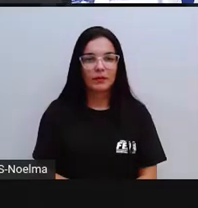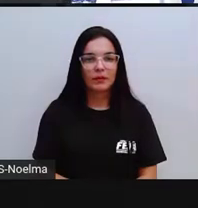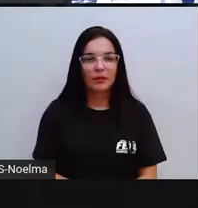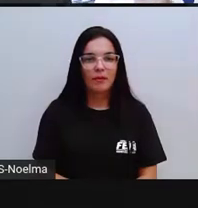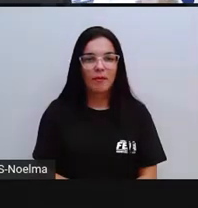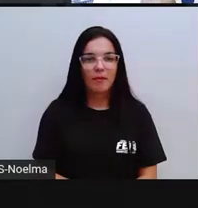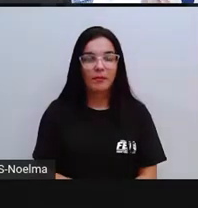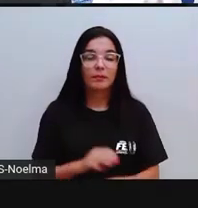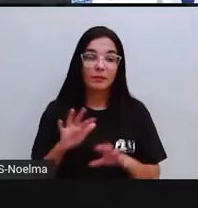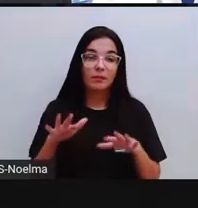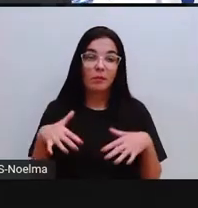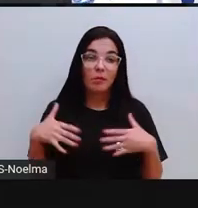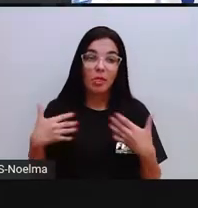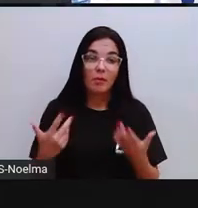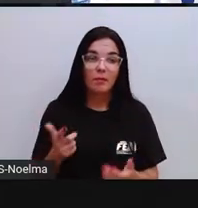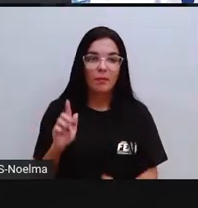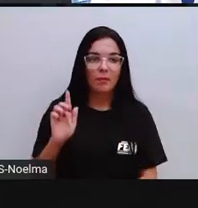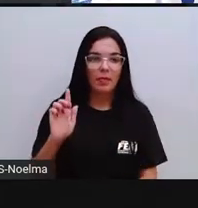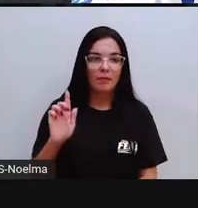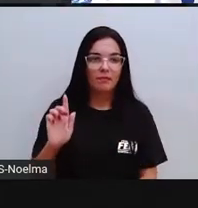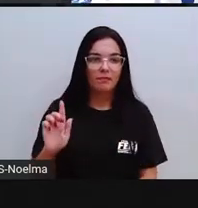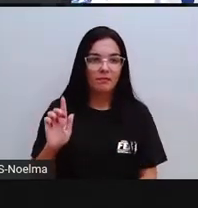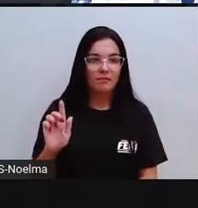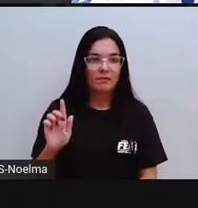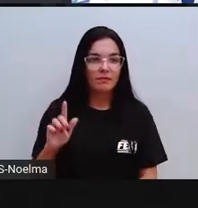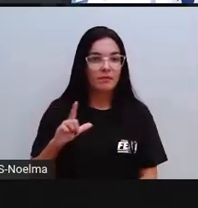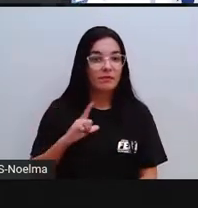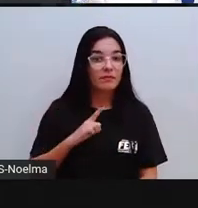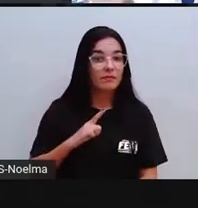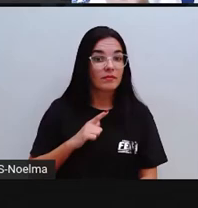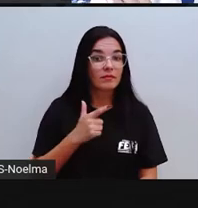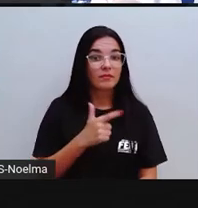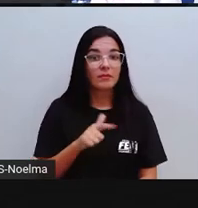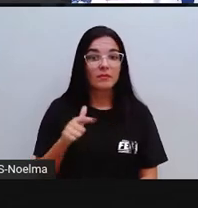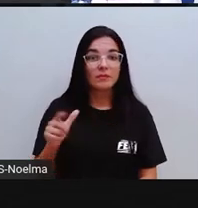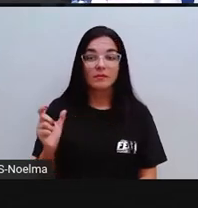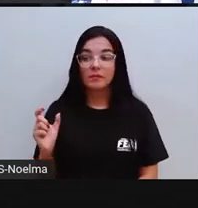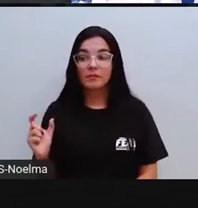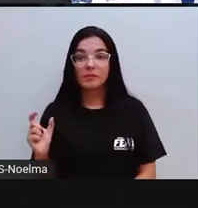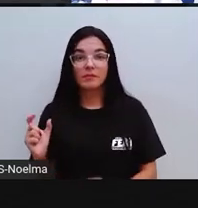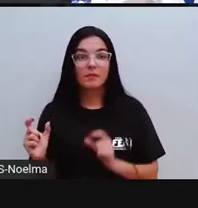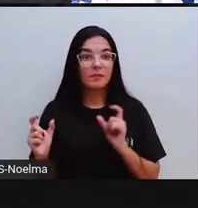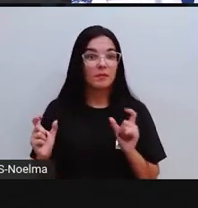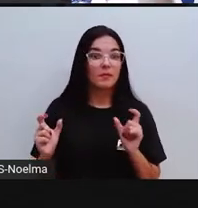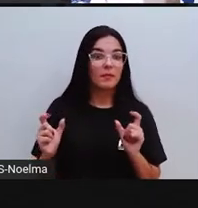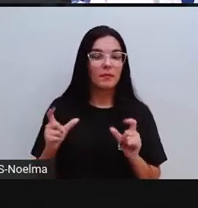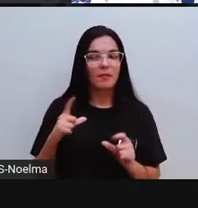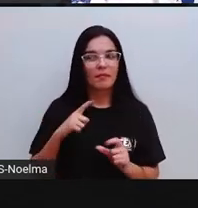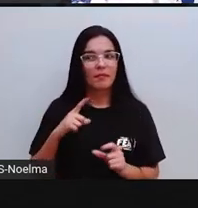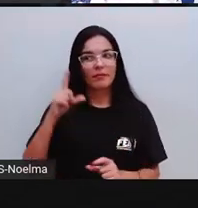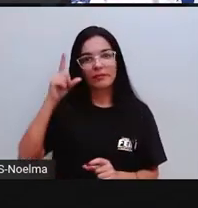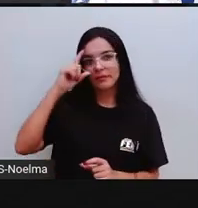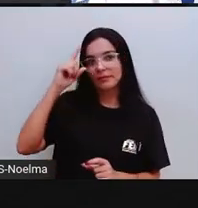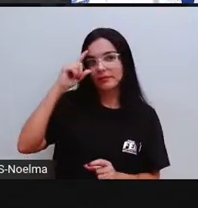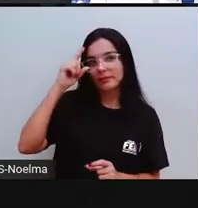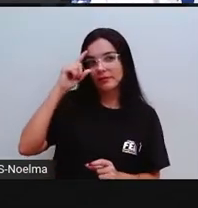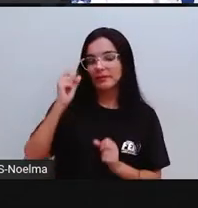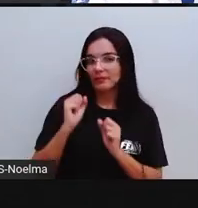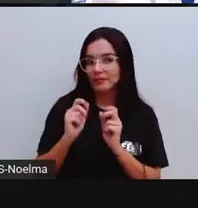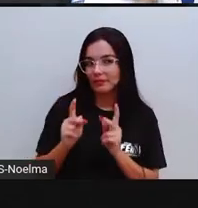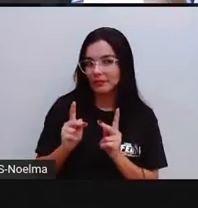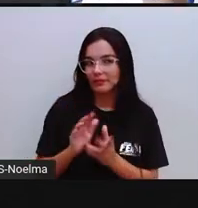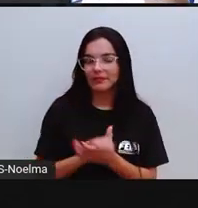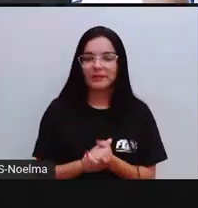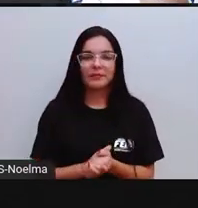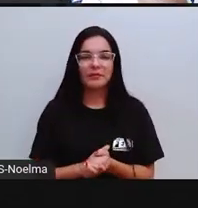Bom, a letra G, ela também está presente em outras palavrinhas aí do nosso cotidiano, certo?